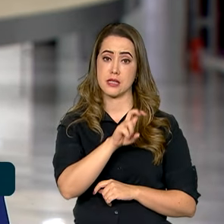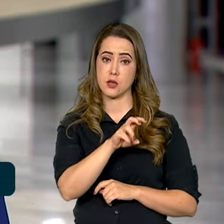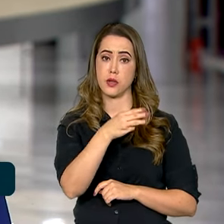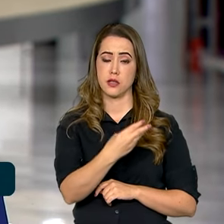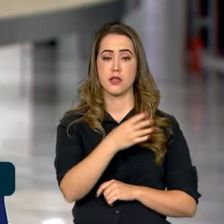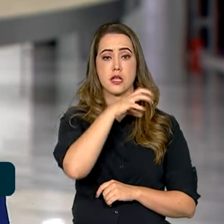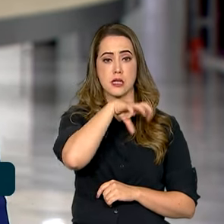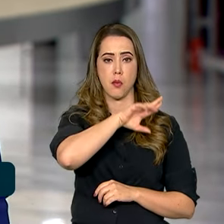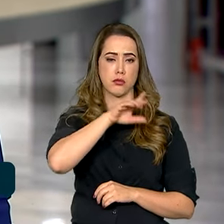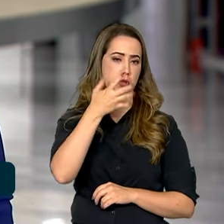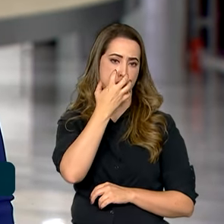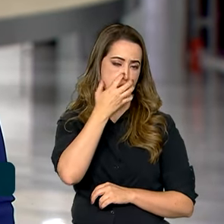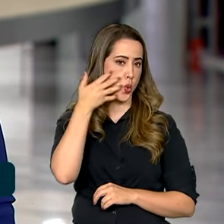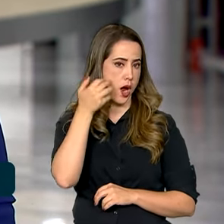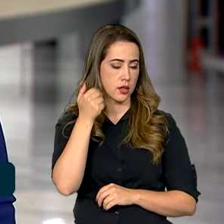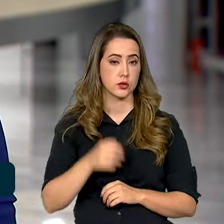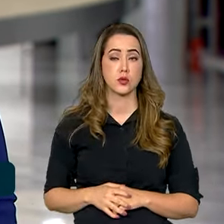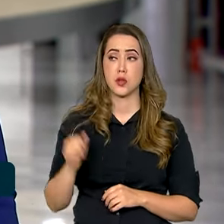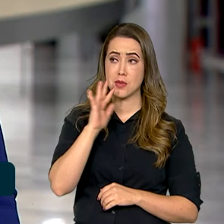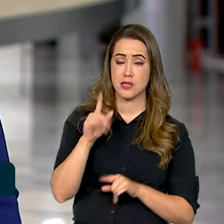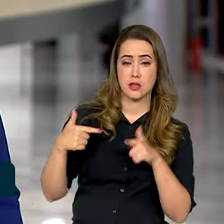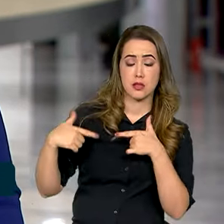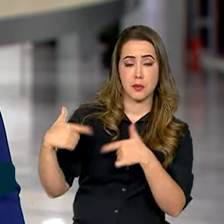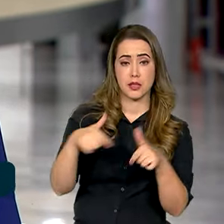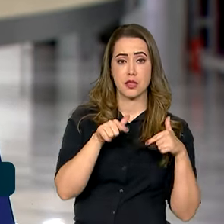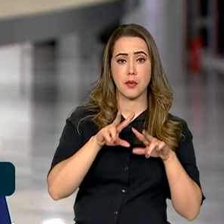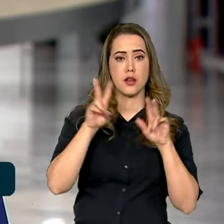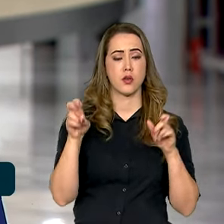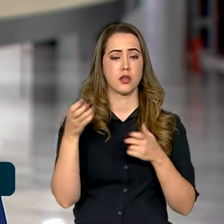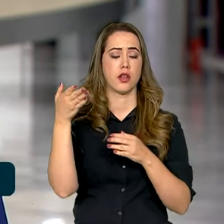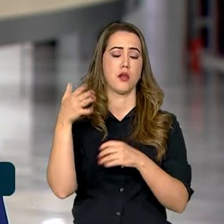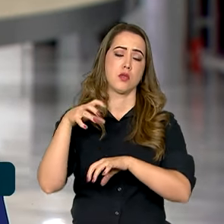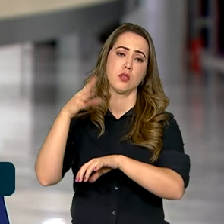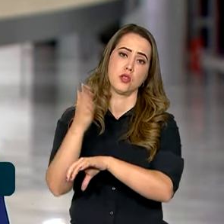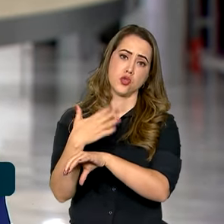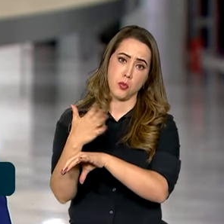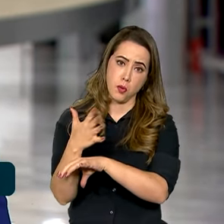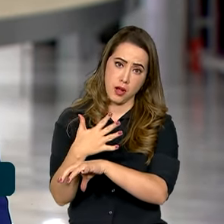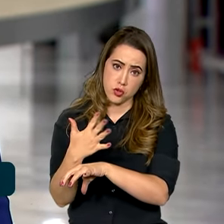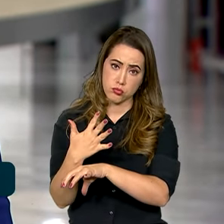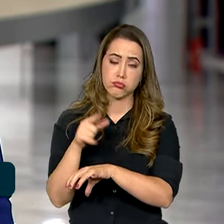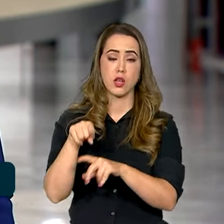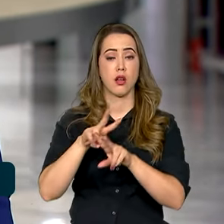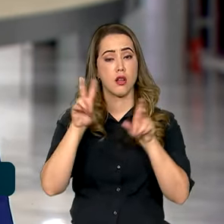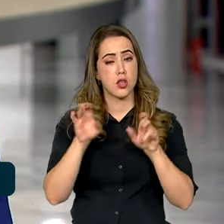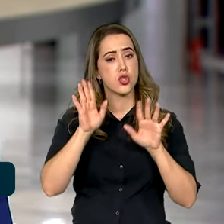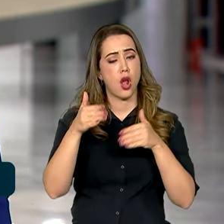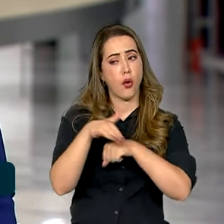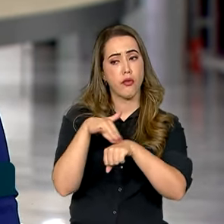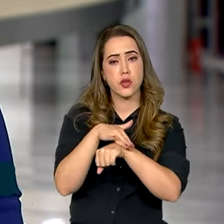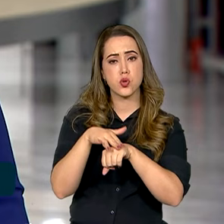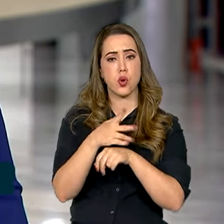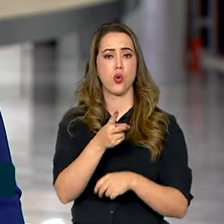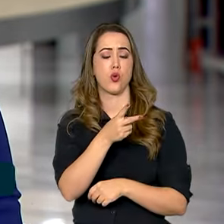atua na área diplomática em busca de soluções para o conflito. Em três semanas, o presidente Lula já falou com os chefes de Estado